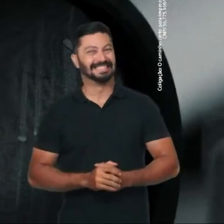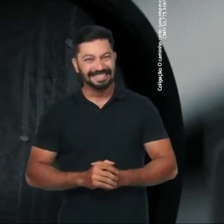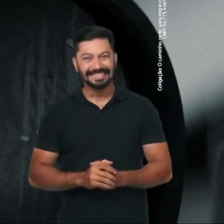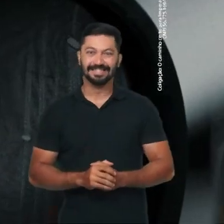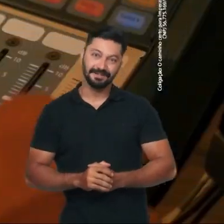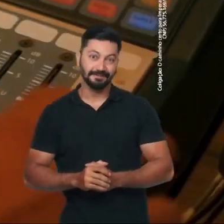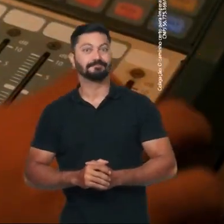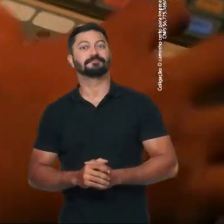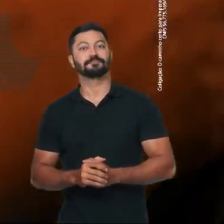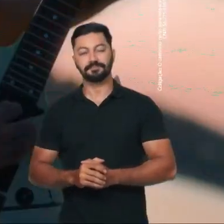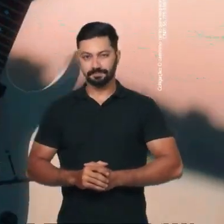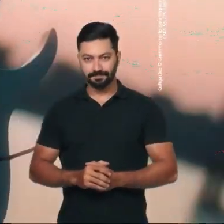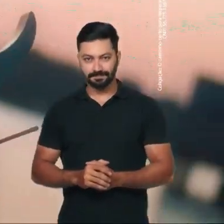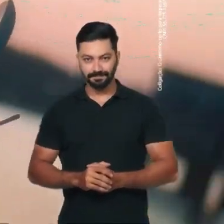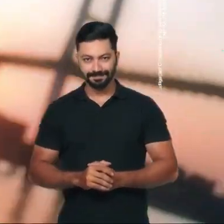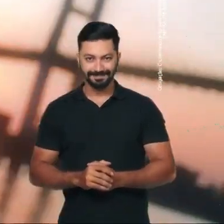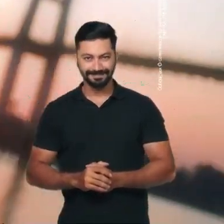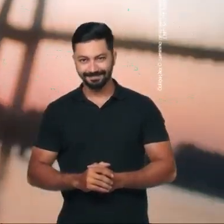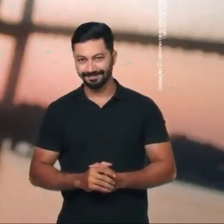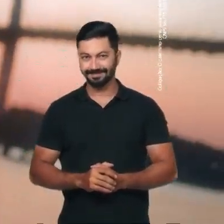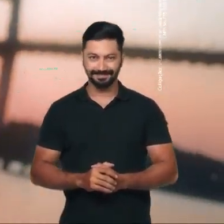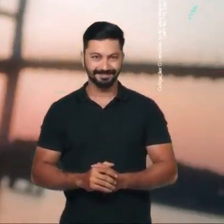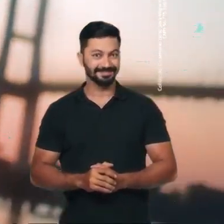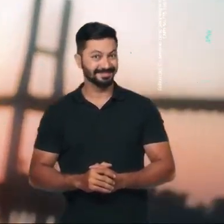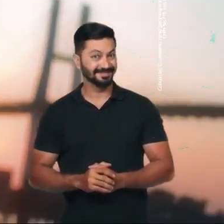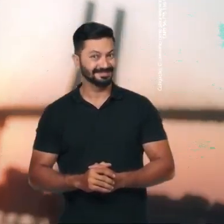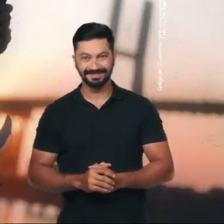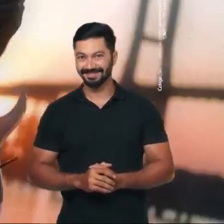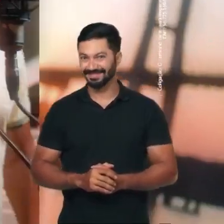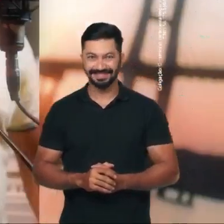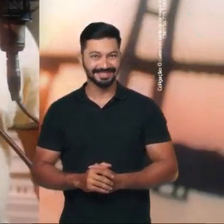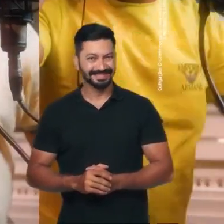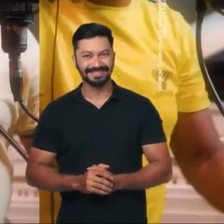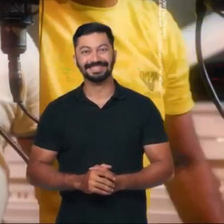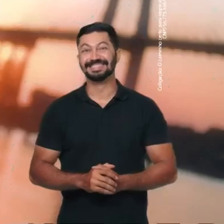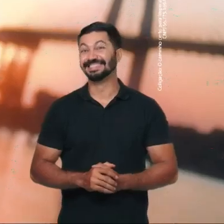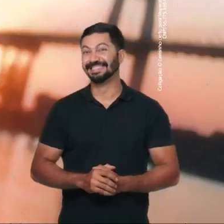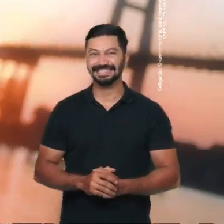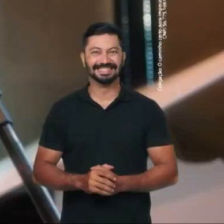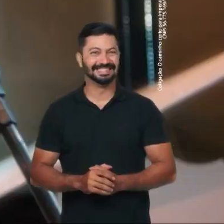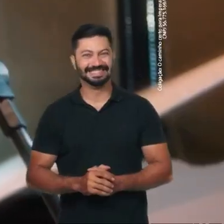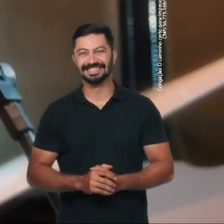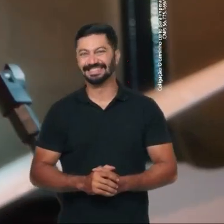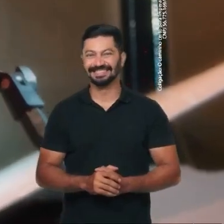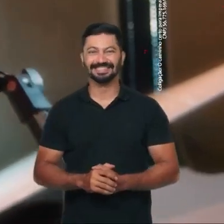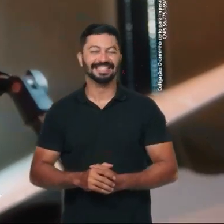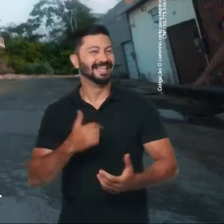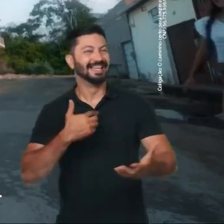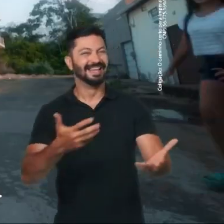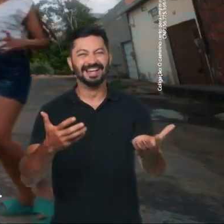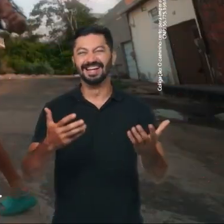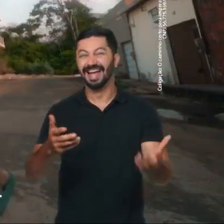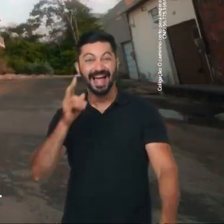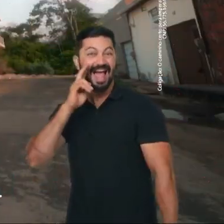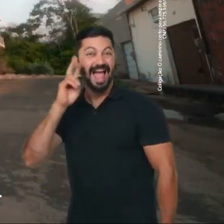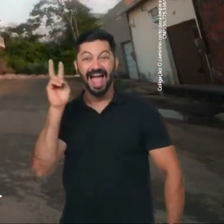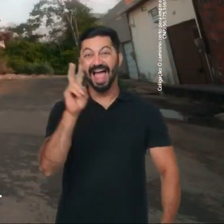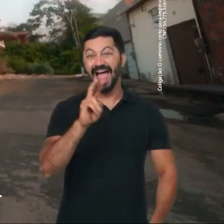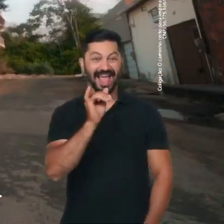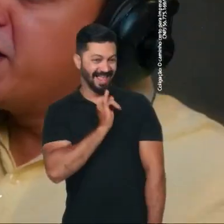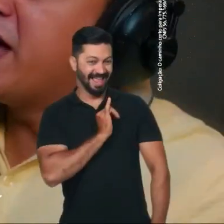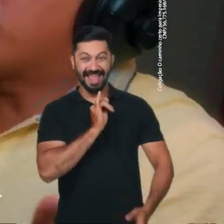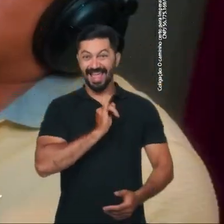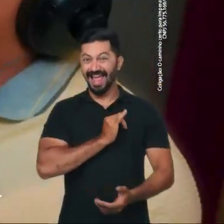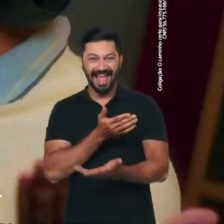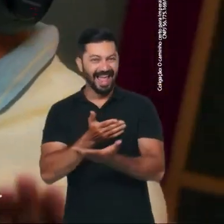Eu quero ver nossa cidade imperar